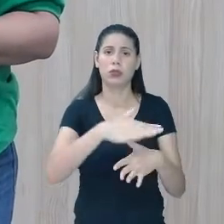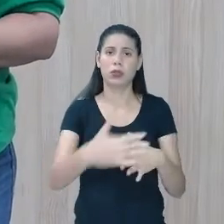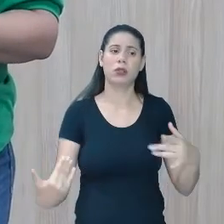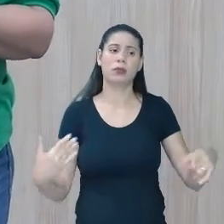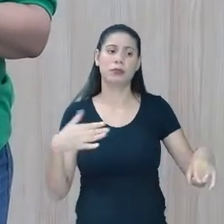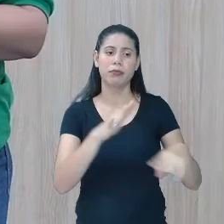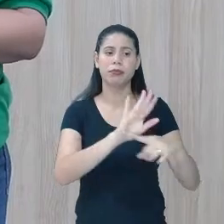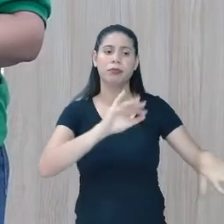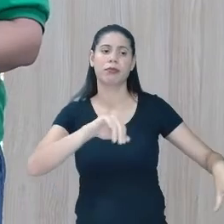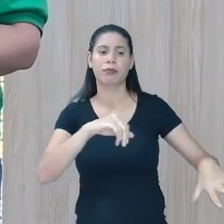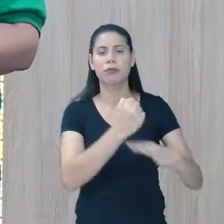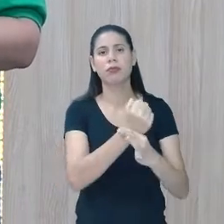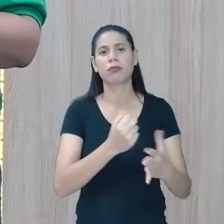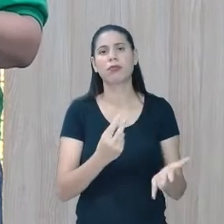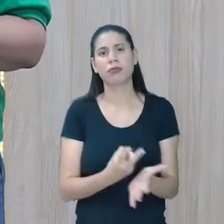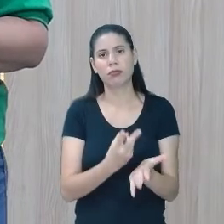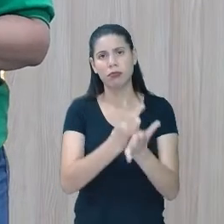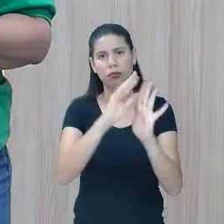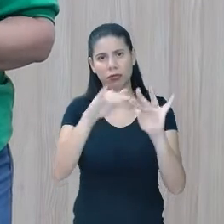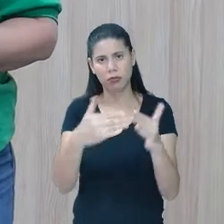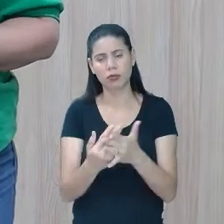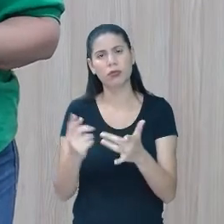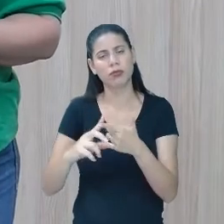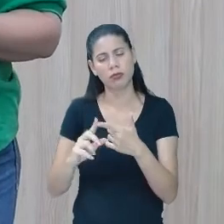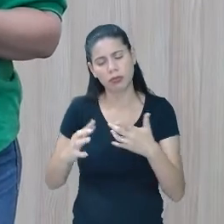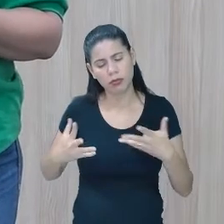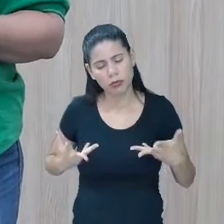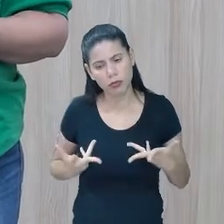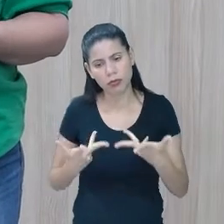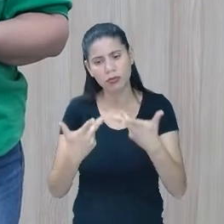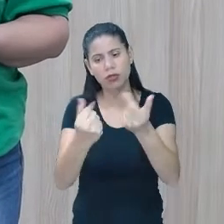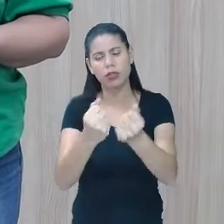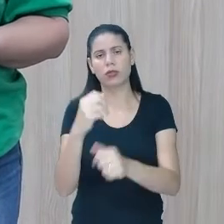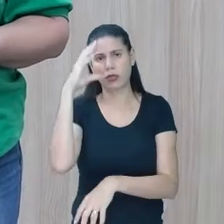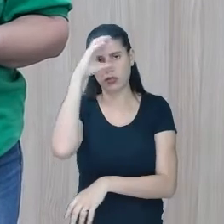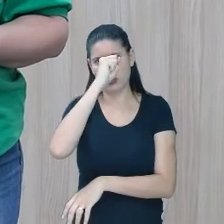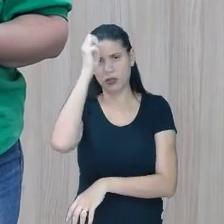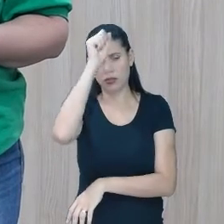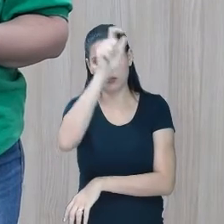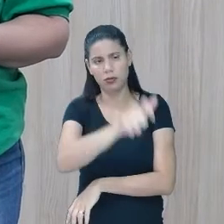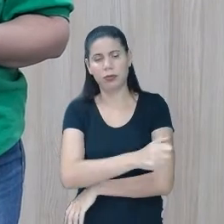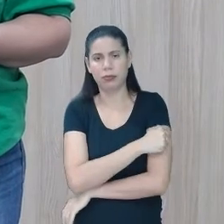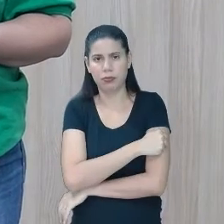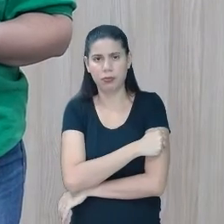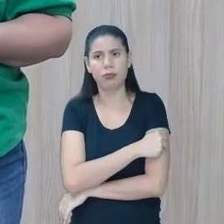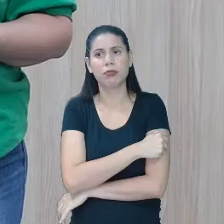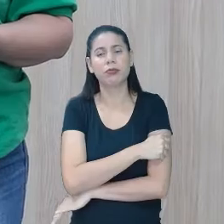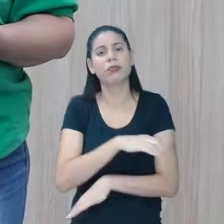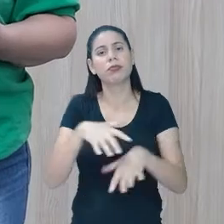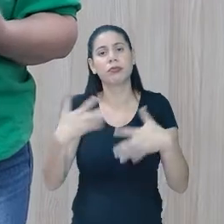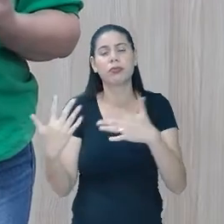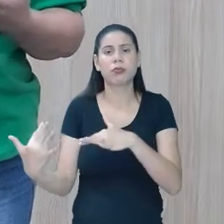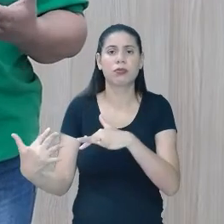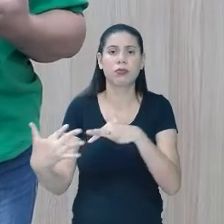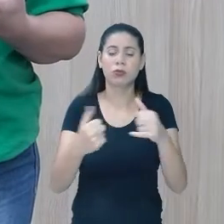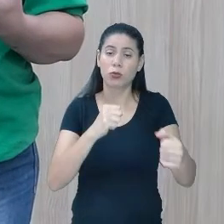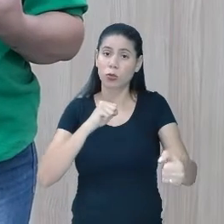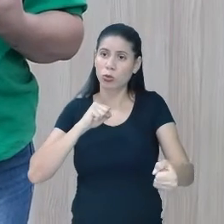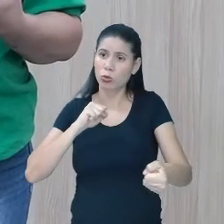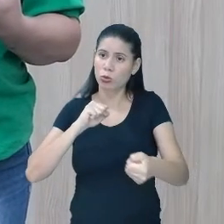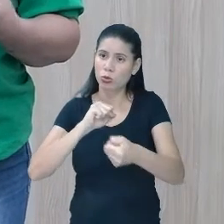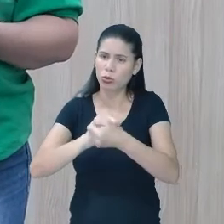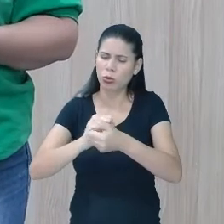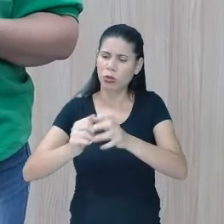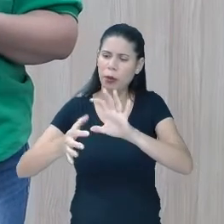garantir essa permanência e a qualidade dessa aprendizagem para esse estudante. Então, todos juntos